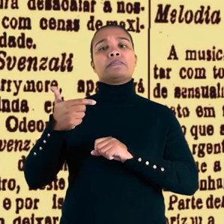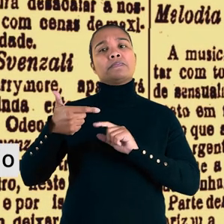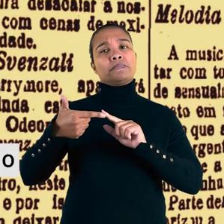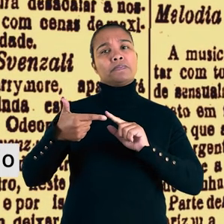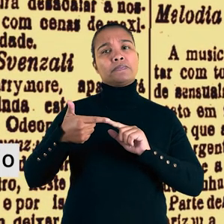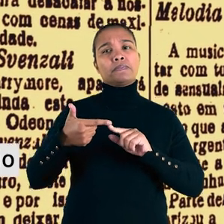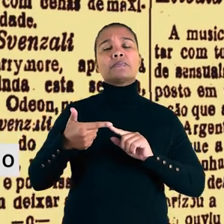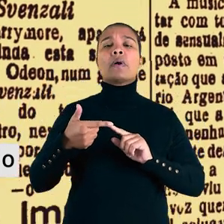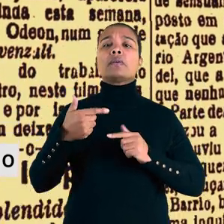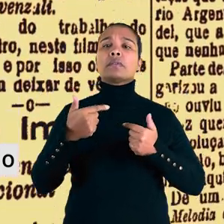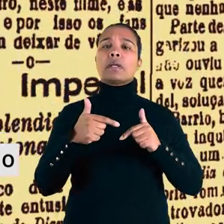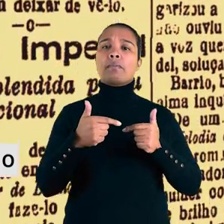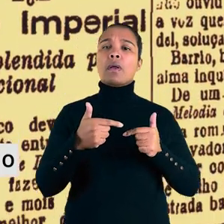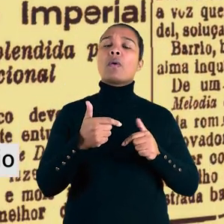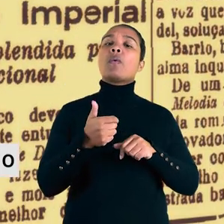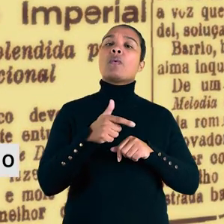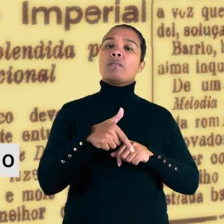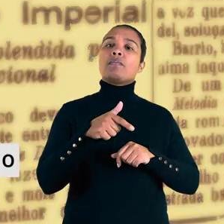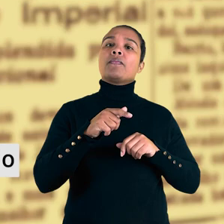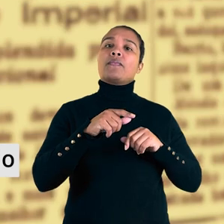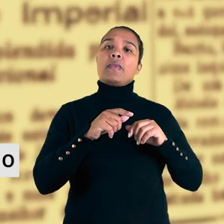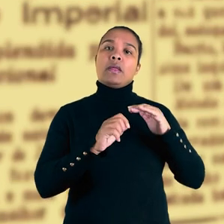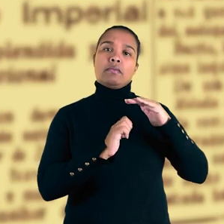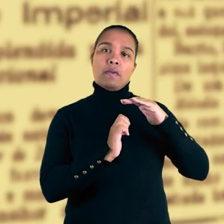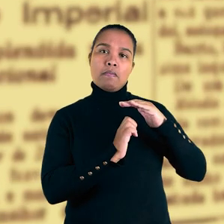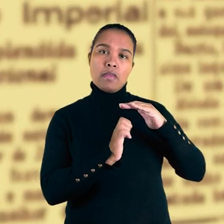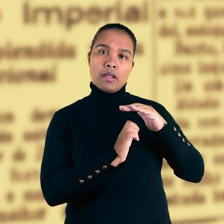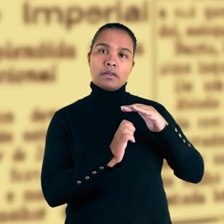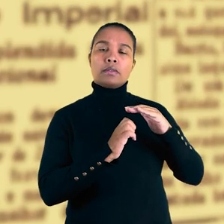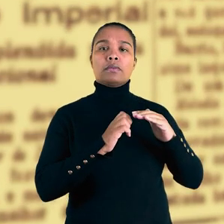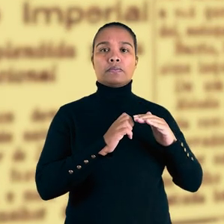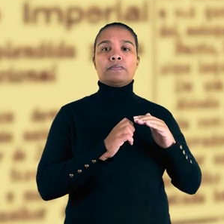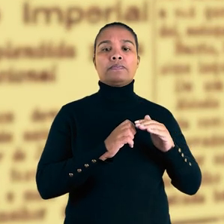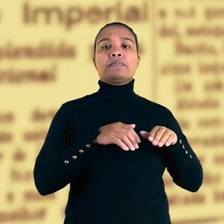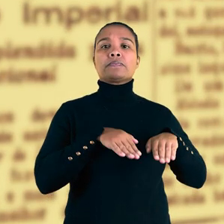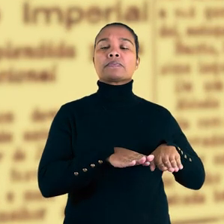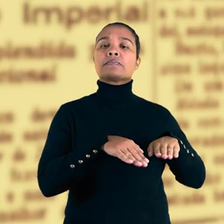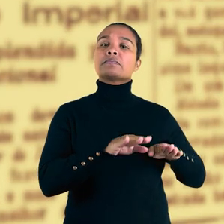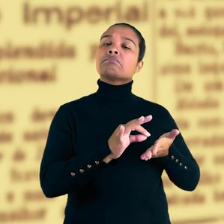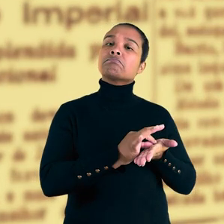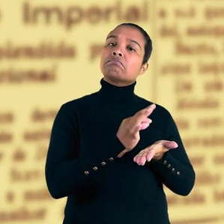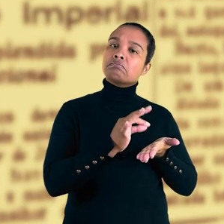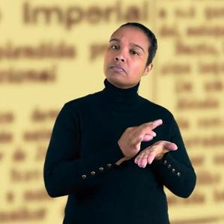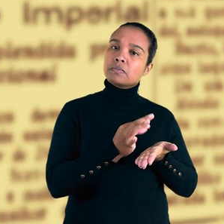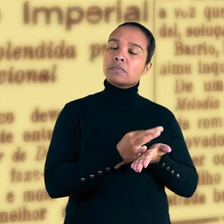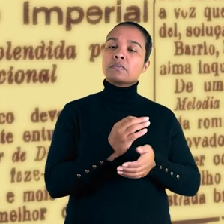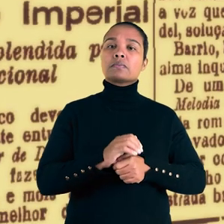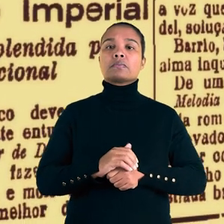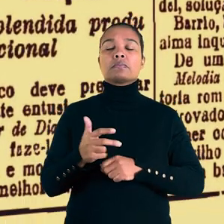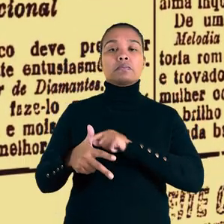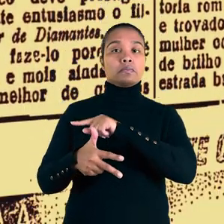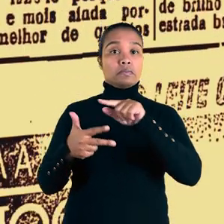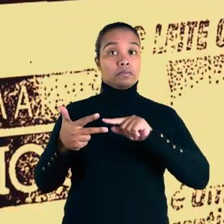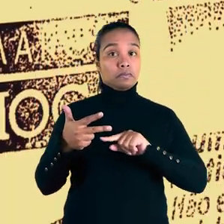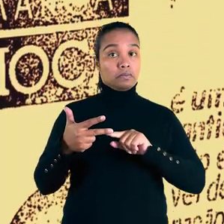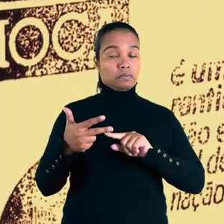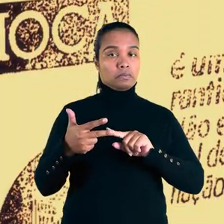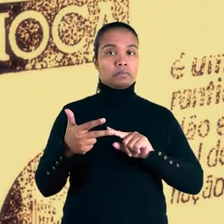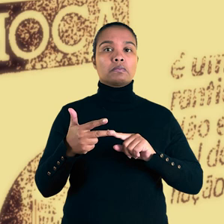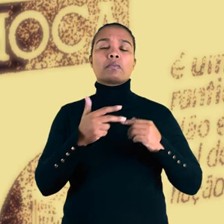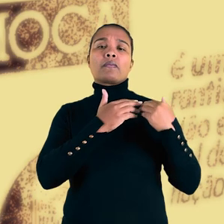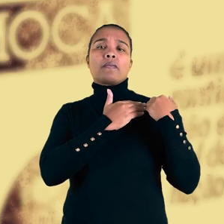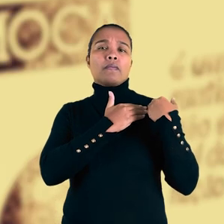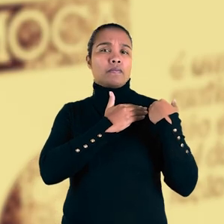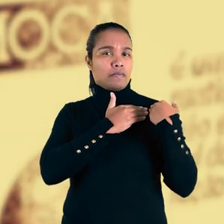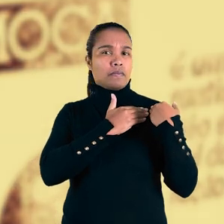A segunda ficou para trabalhadores do comércio, de fábrica de rendas e bordados e de gráficos. Já a terceira